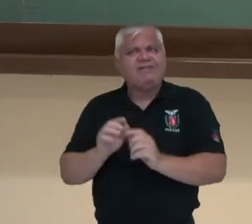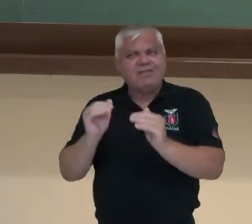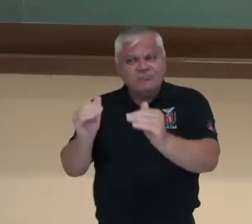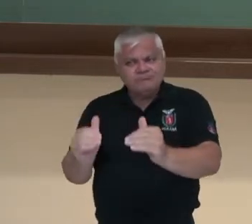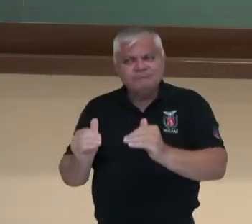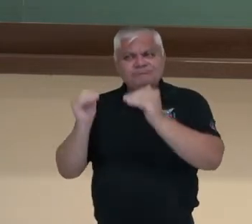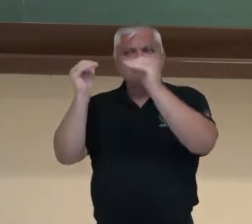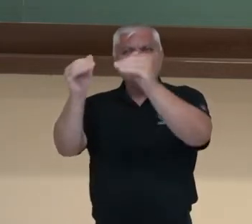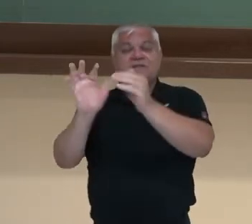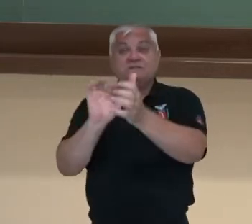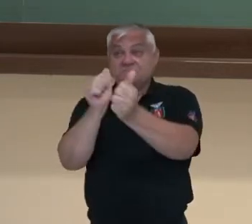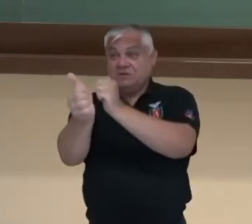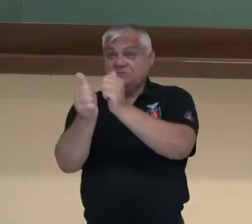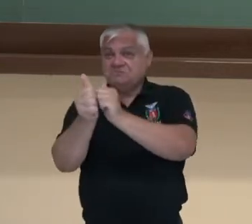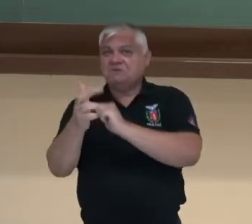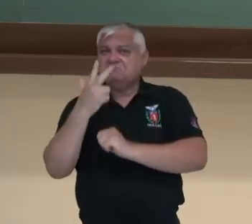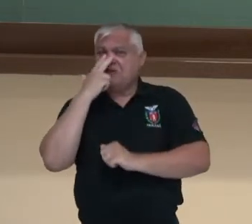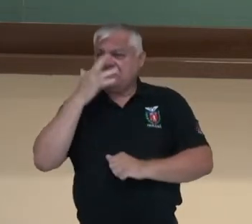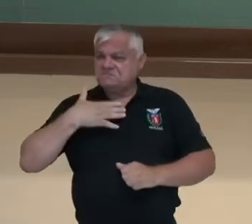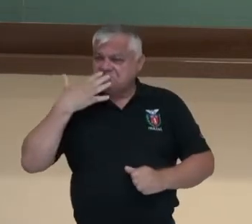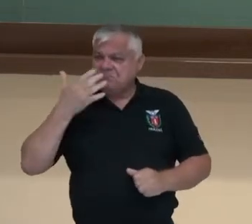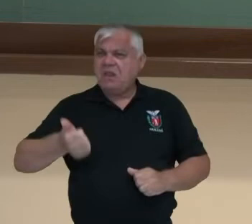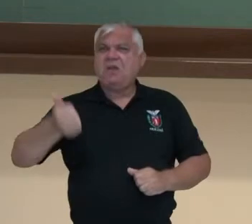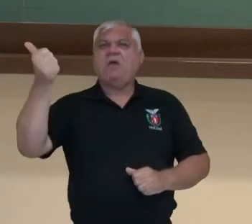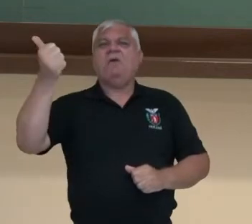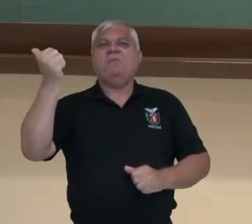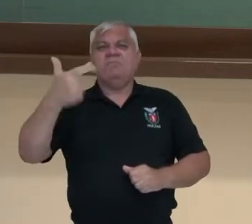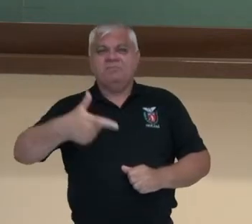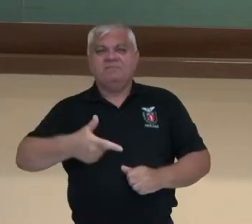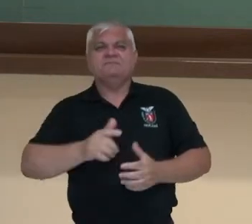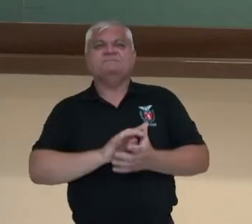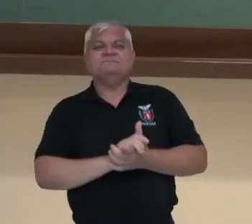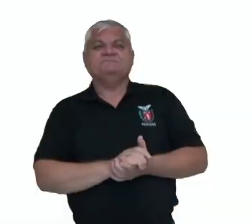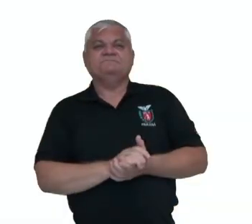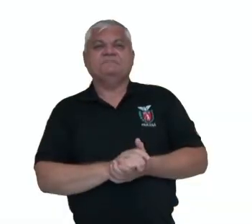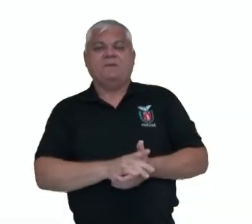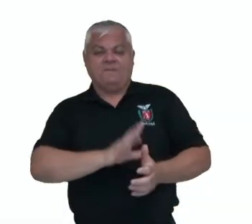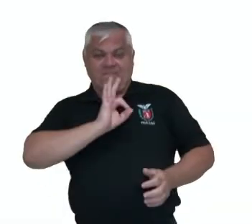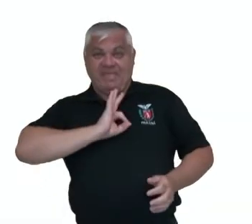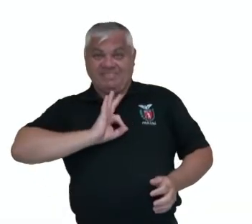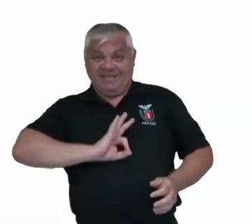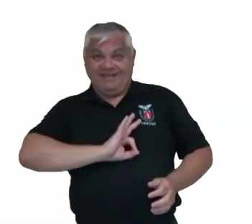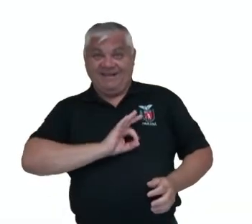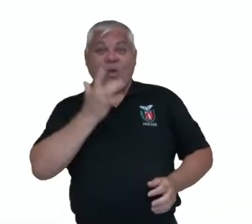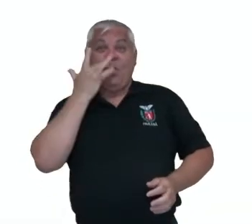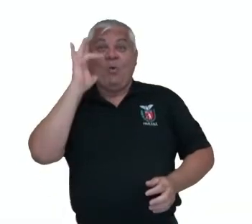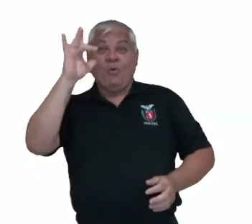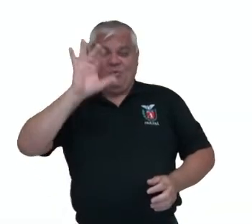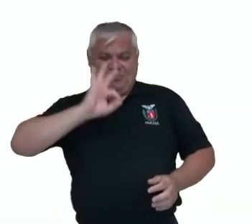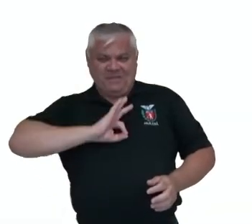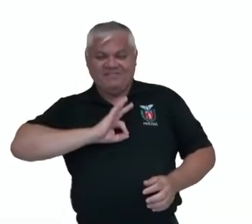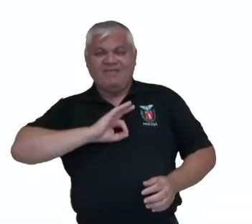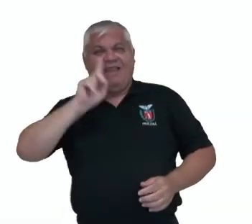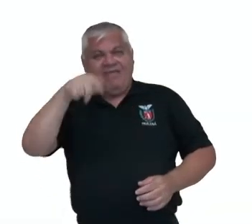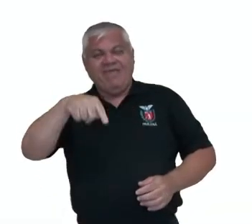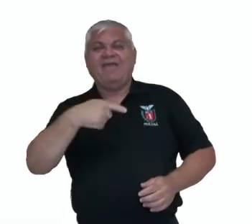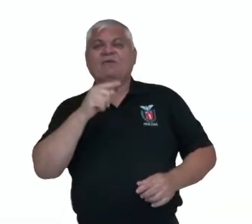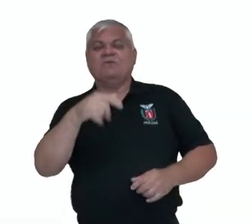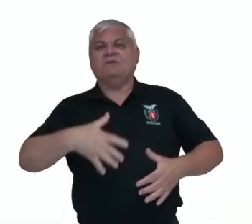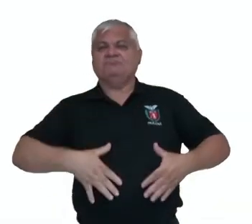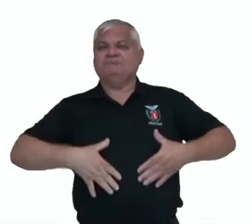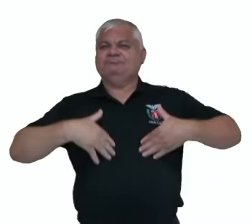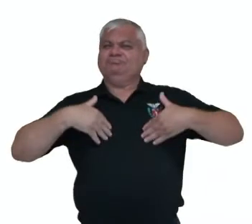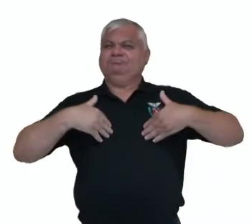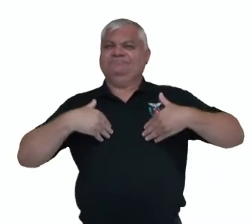Quem ganhasse as modalidades seriam superiores. Ganhar medalhas no período da Guerra Fria tornou-se um símbolo não somente de orgulho